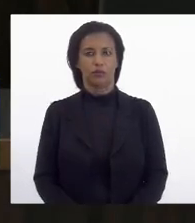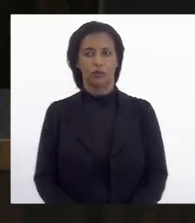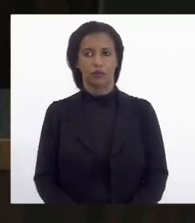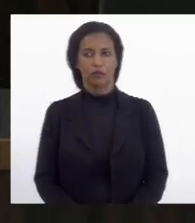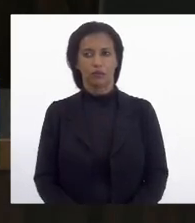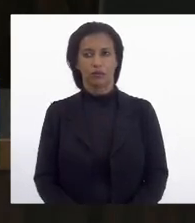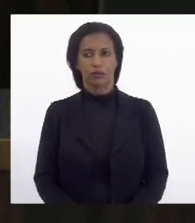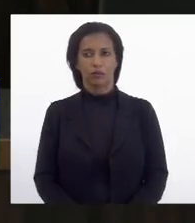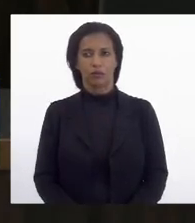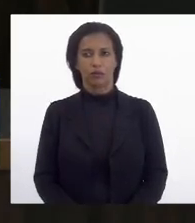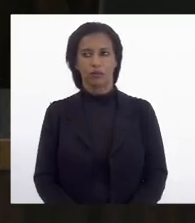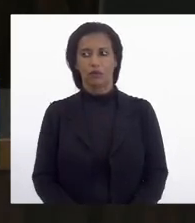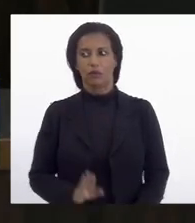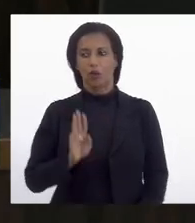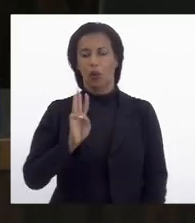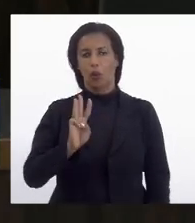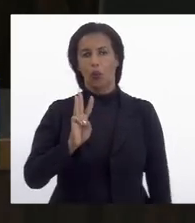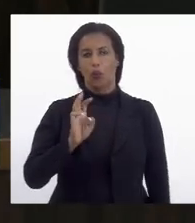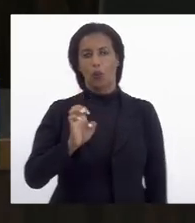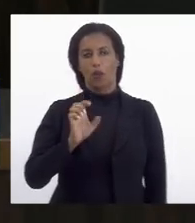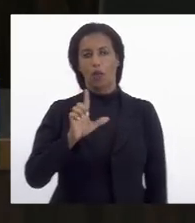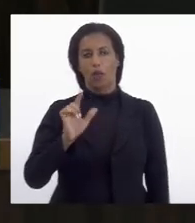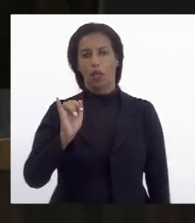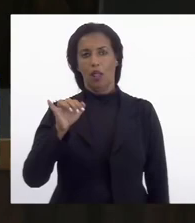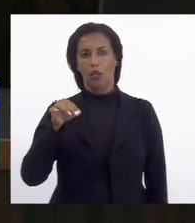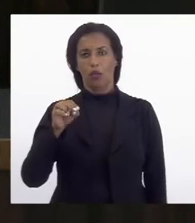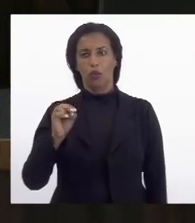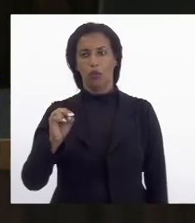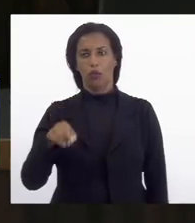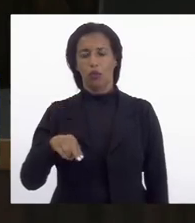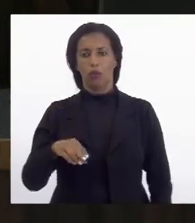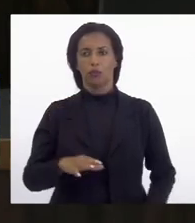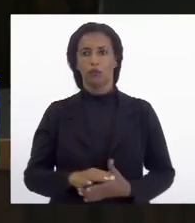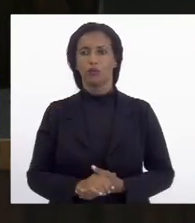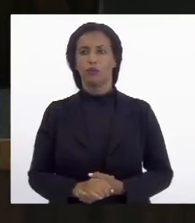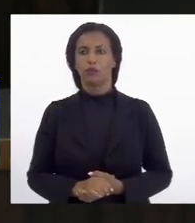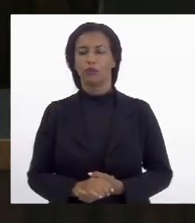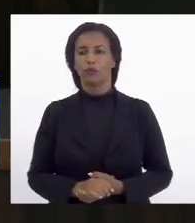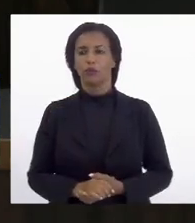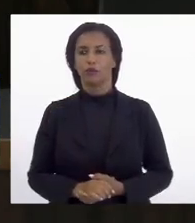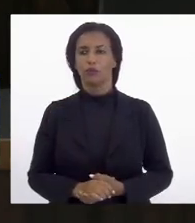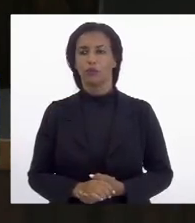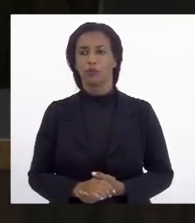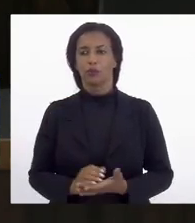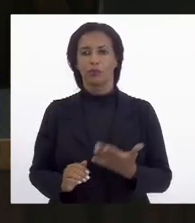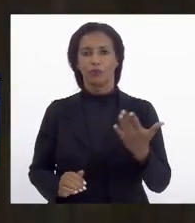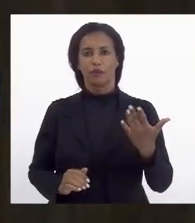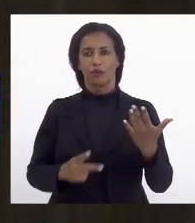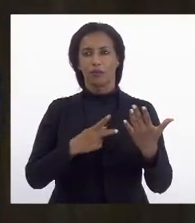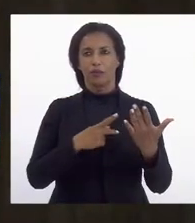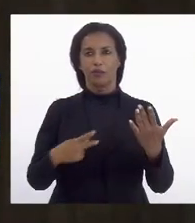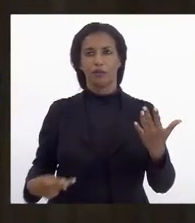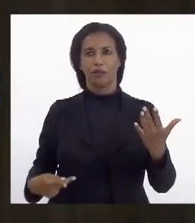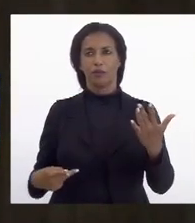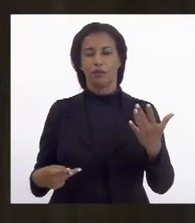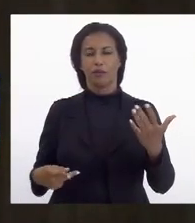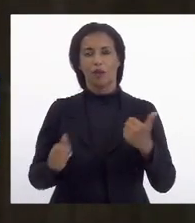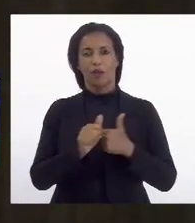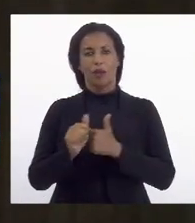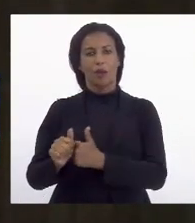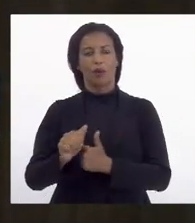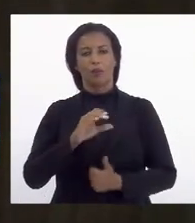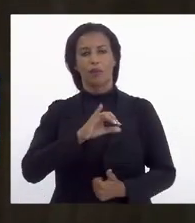deputado Wellington José Ronaldo Anquieta senhora Presidente acompanha o parecer da